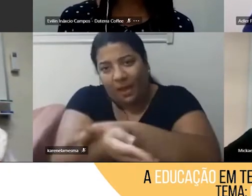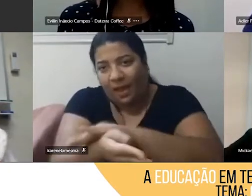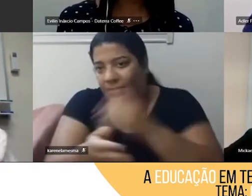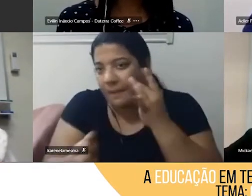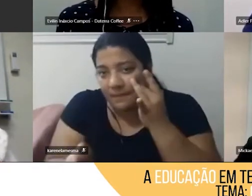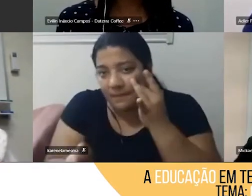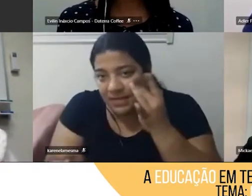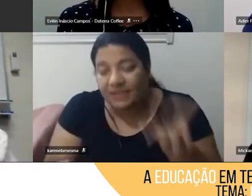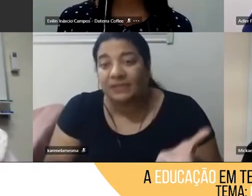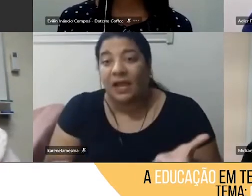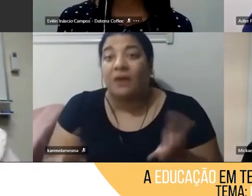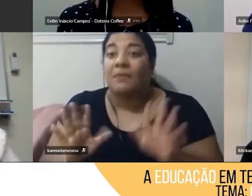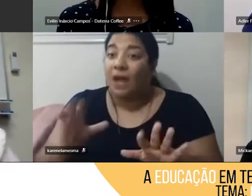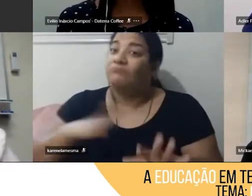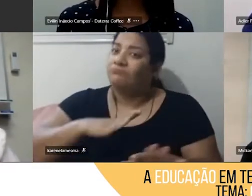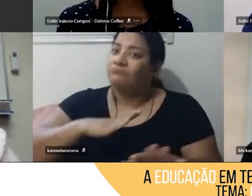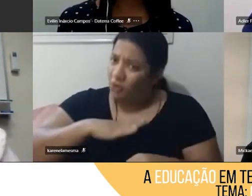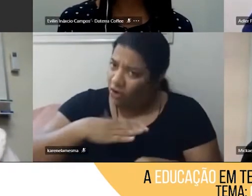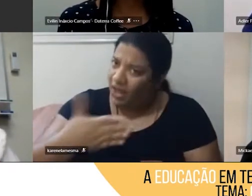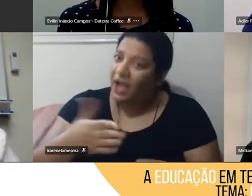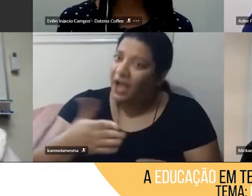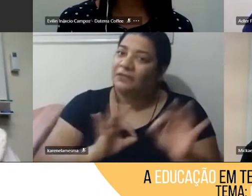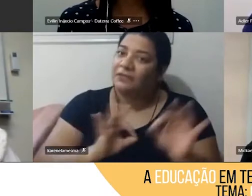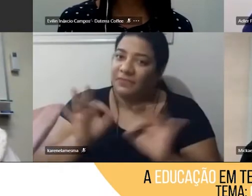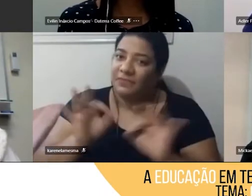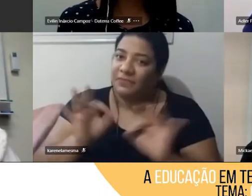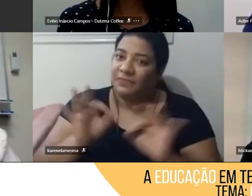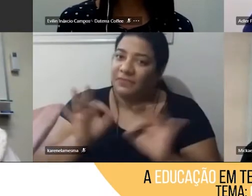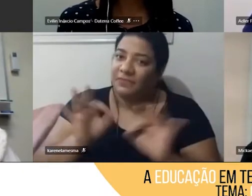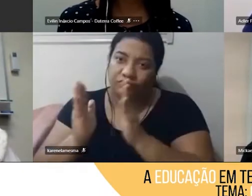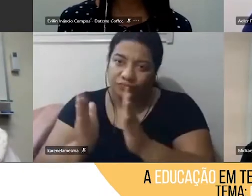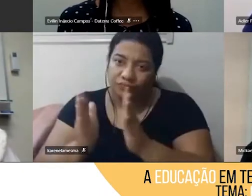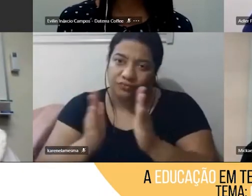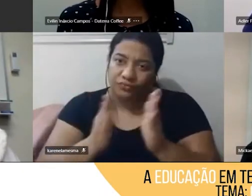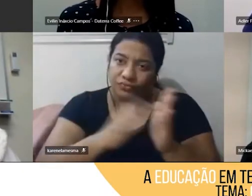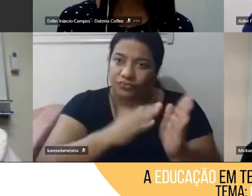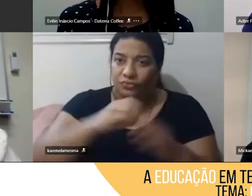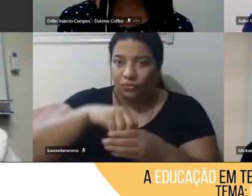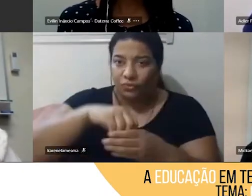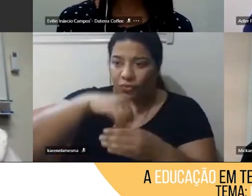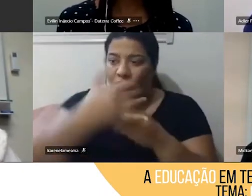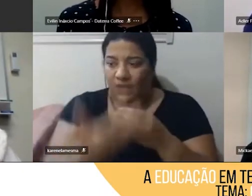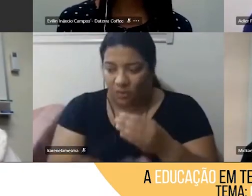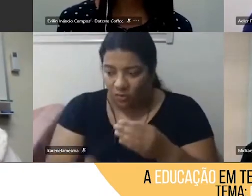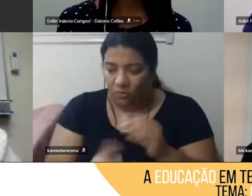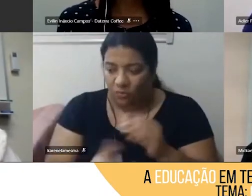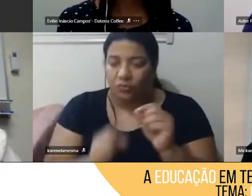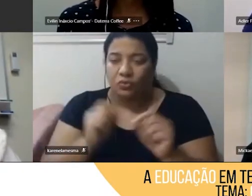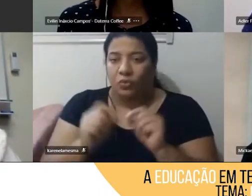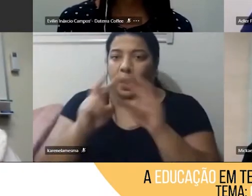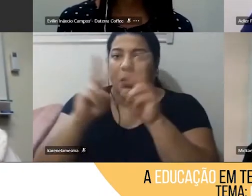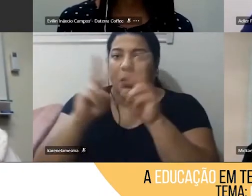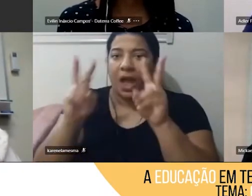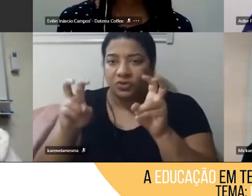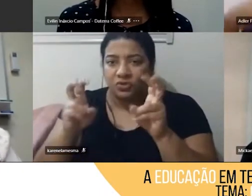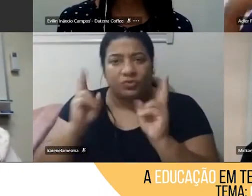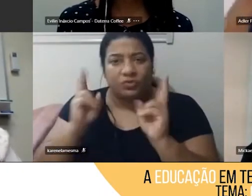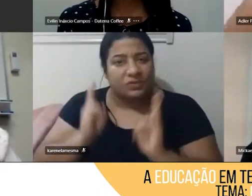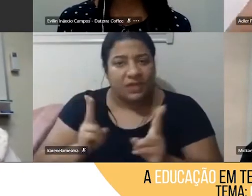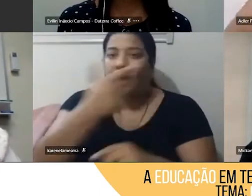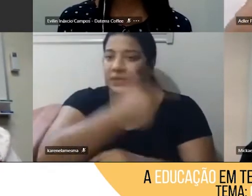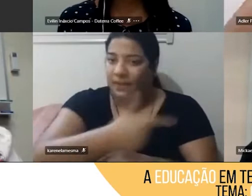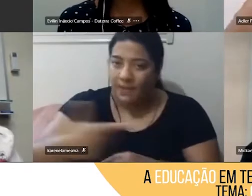fomos com coragem, montamos uma sequência pedagógica, né, do que a gente vai tratar todas as semanas com eles,